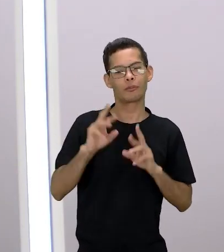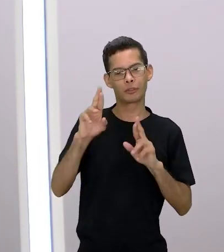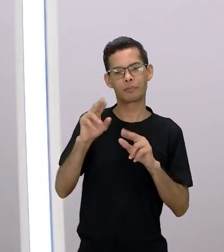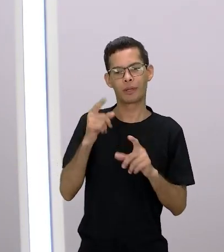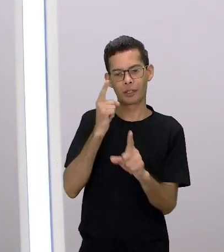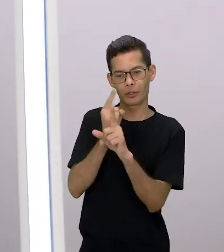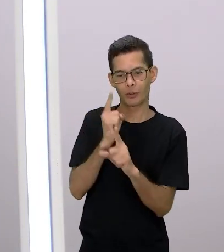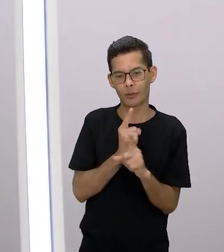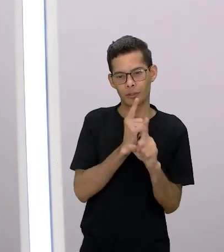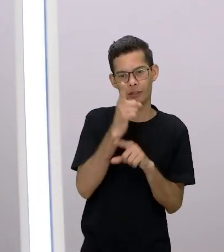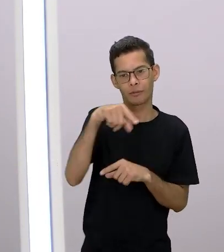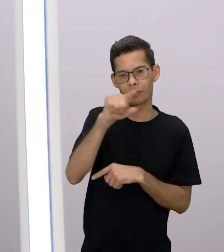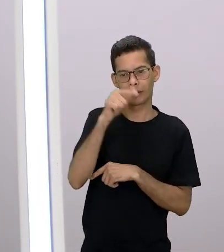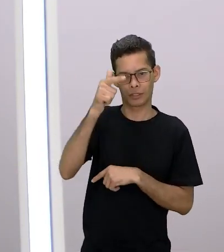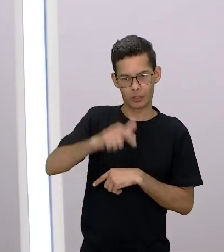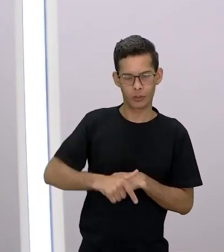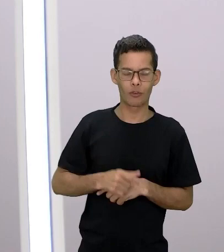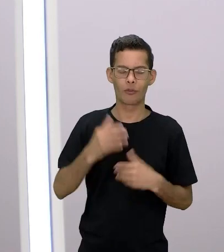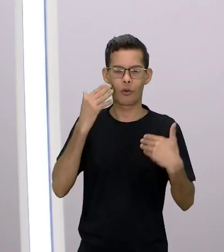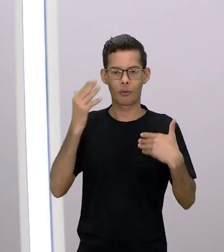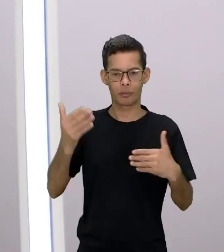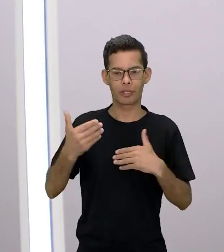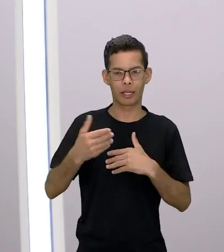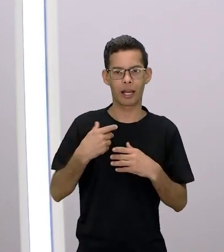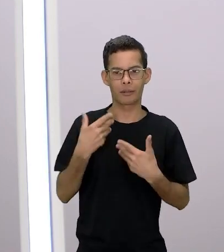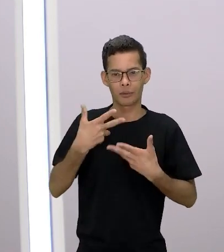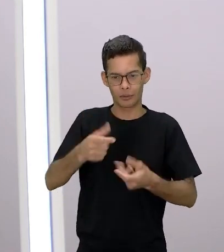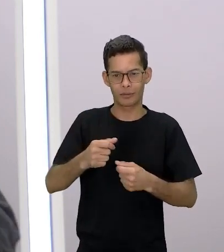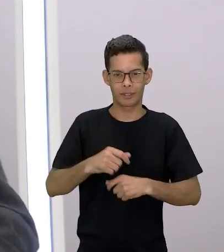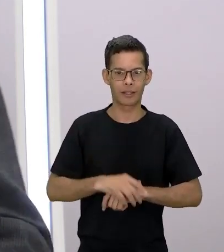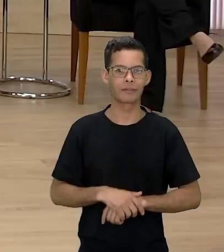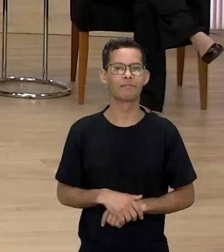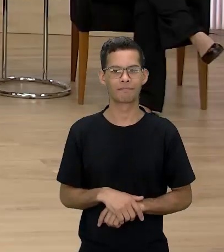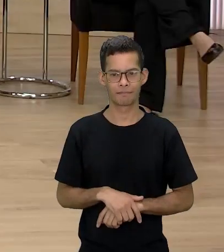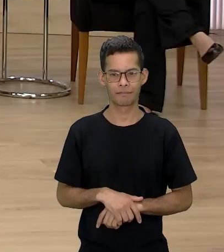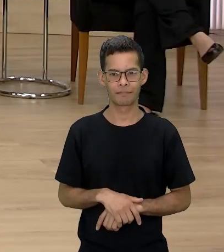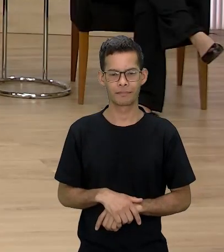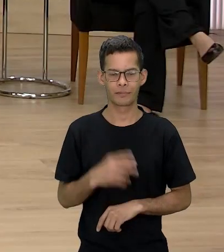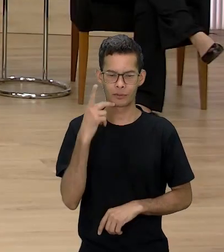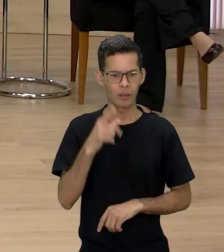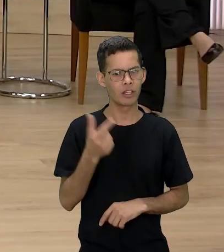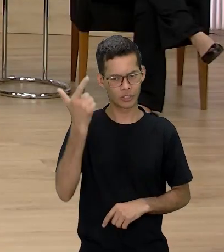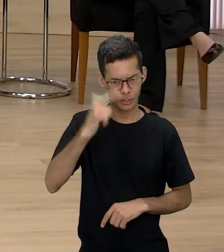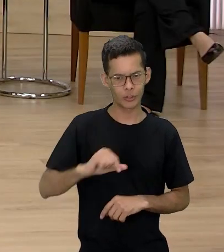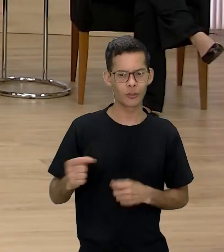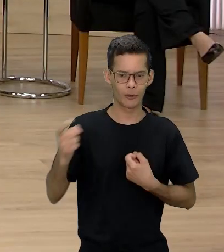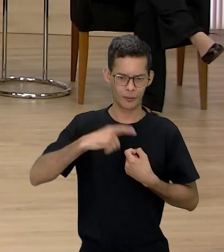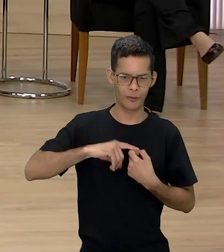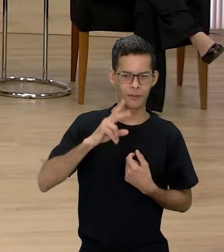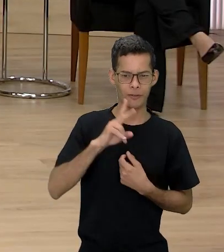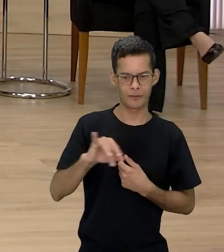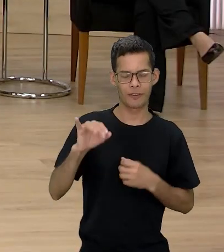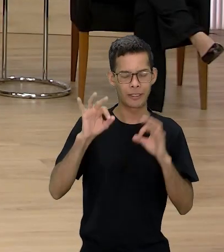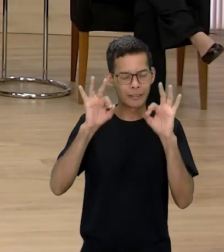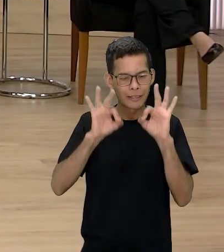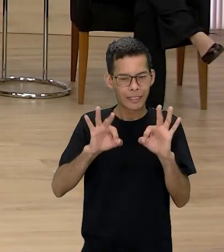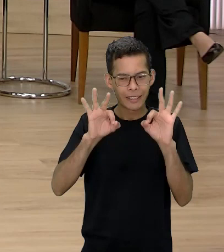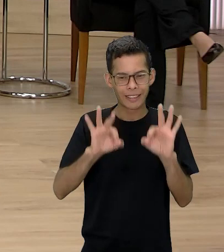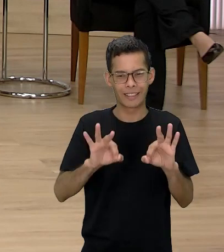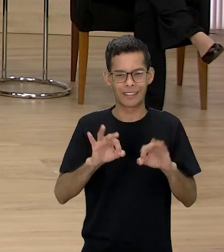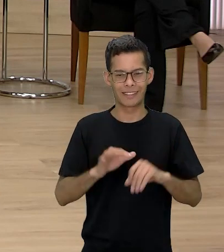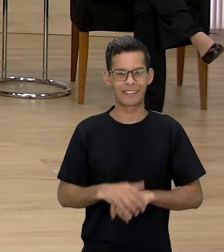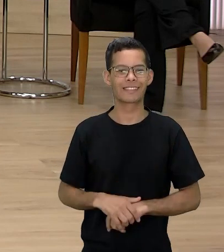novamente obrigado pela oportunidade mais uma vez muito em breve você estará aqui conosco de novo com certeza